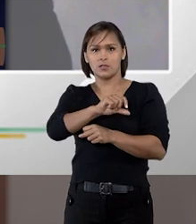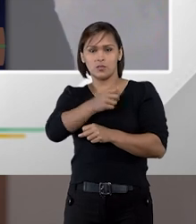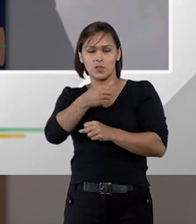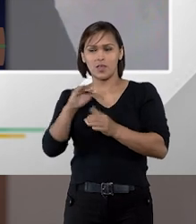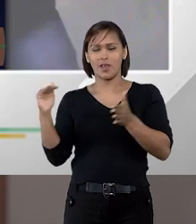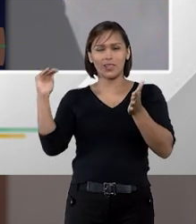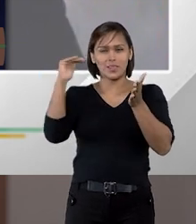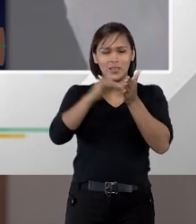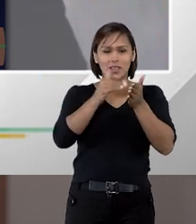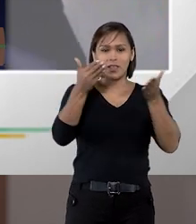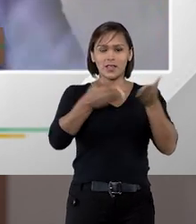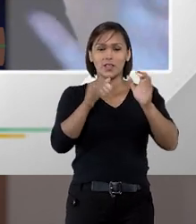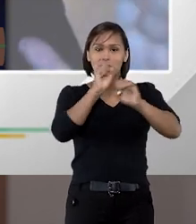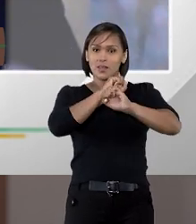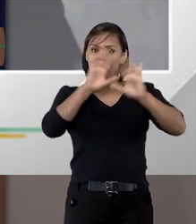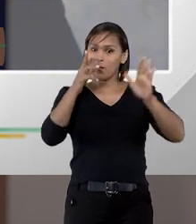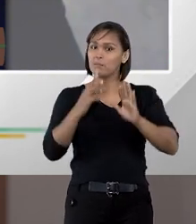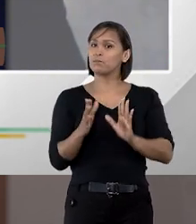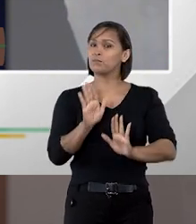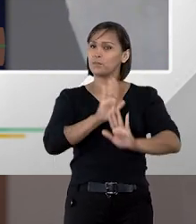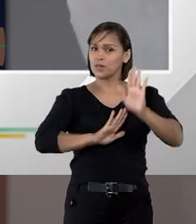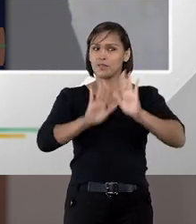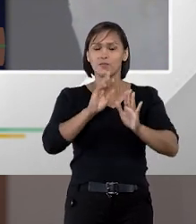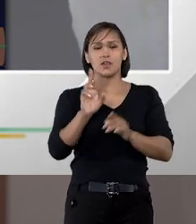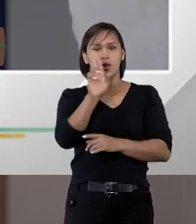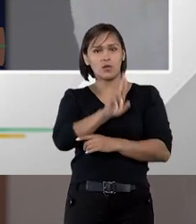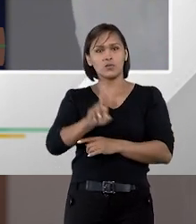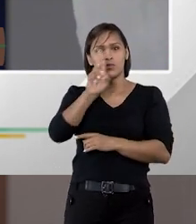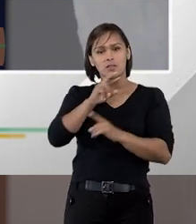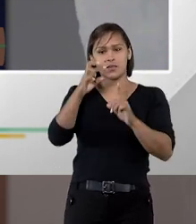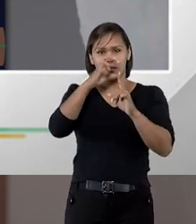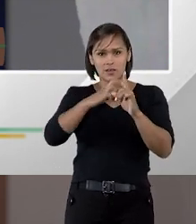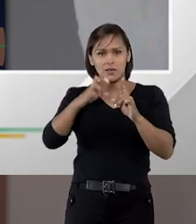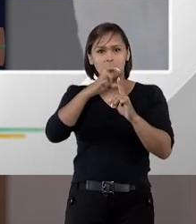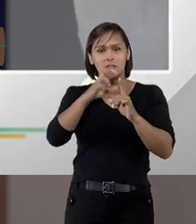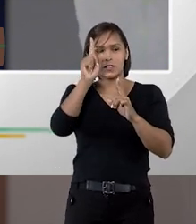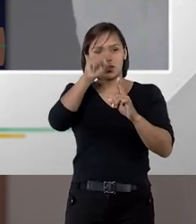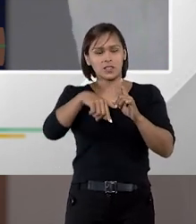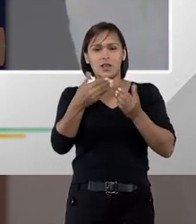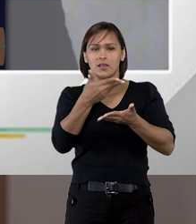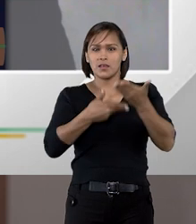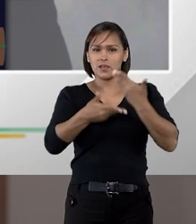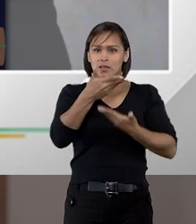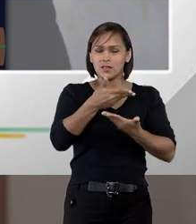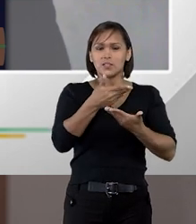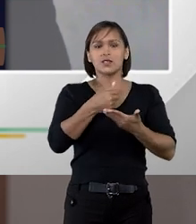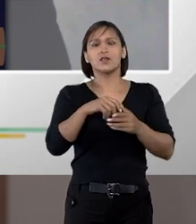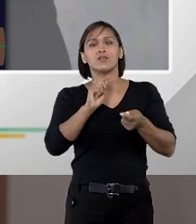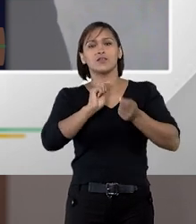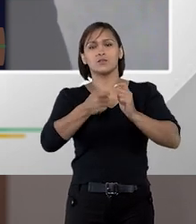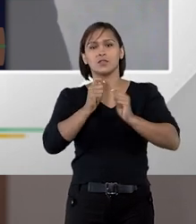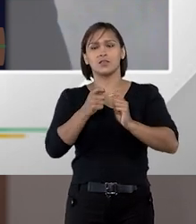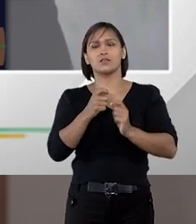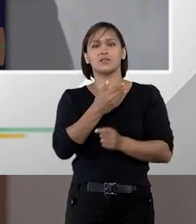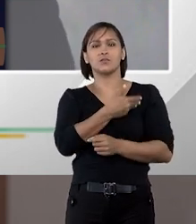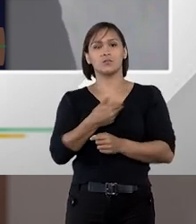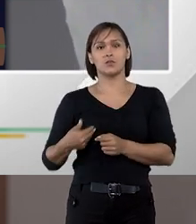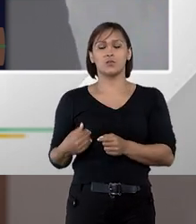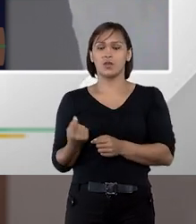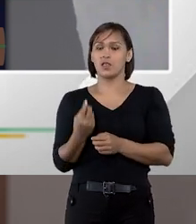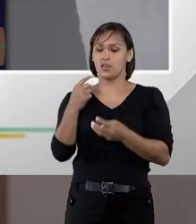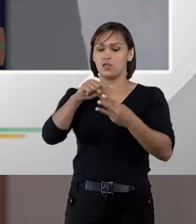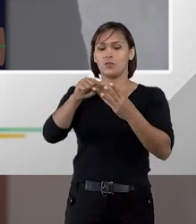desde 2015 literalmente expressamente a utilização de arbitragem nas relações envolvendo a administração pública